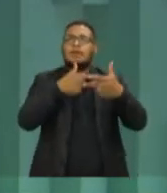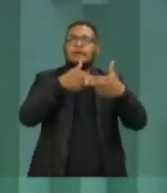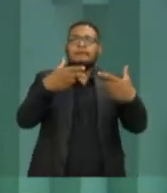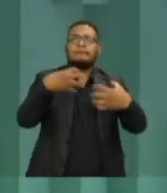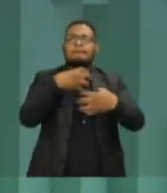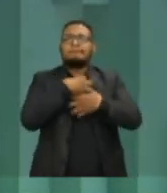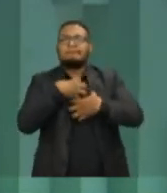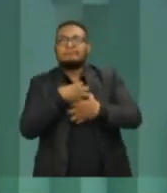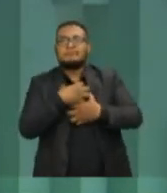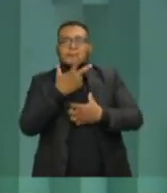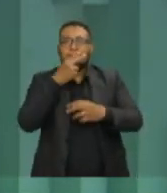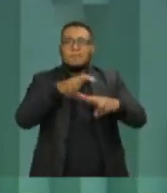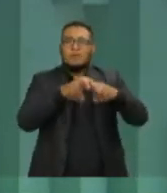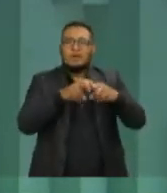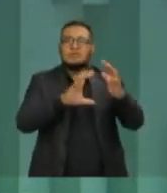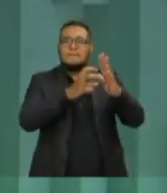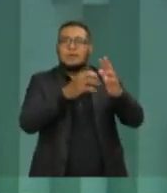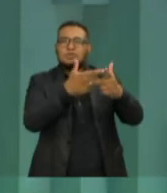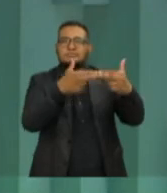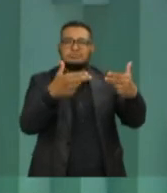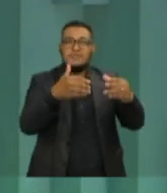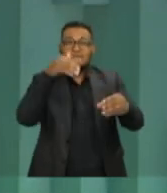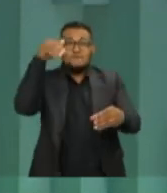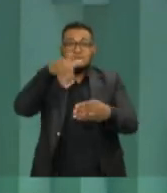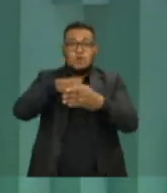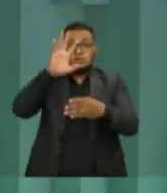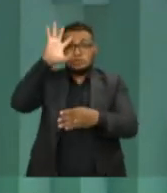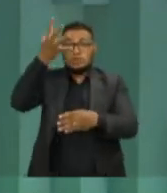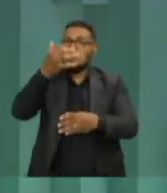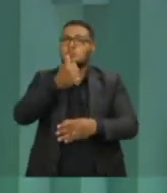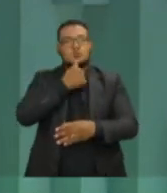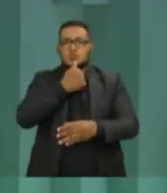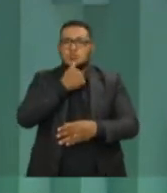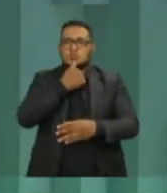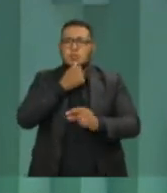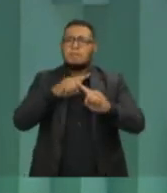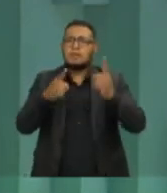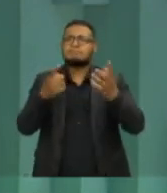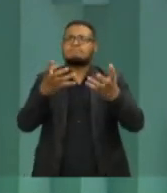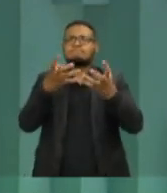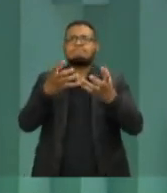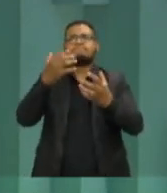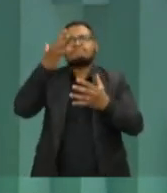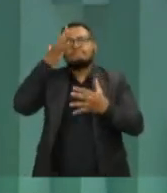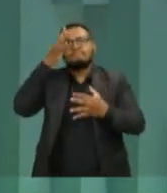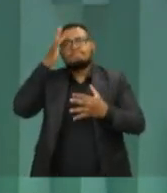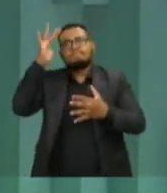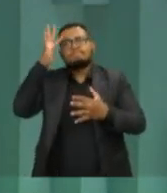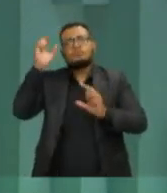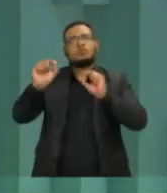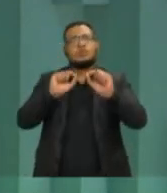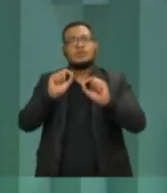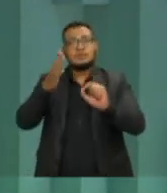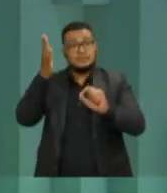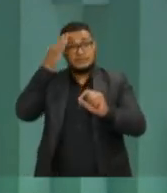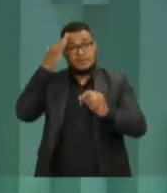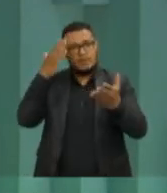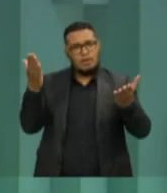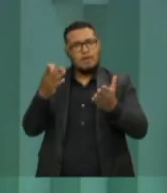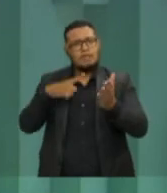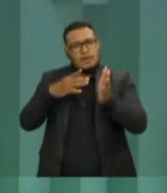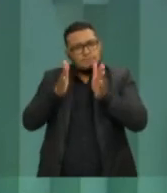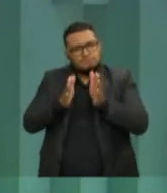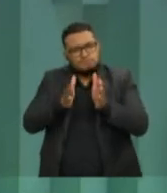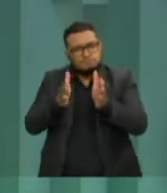dar o voto no 13. Eu gostaria muito de fazer duas reflexões. Primeiro, sei que neste caminho, alguns companheiros do